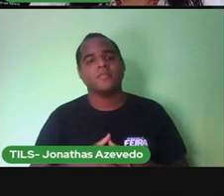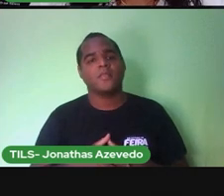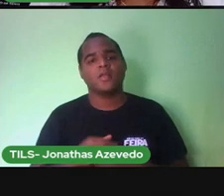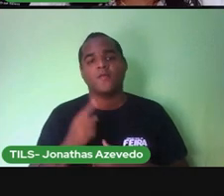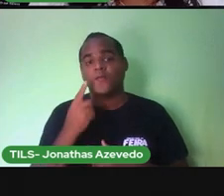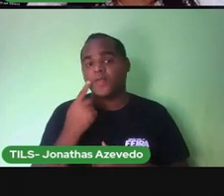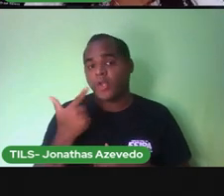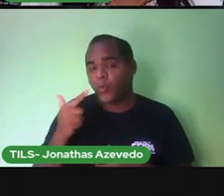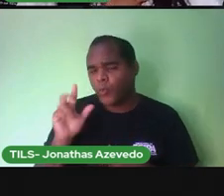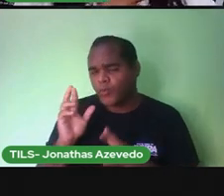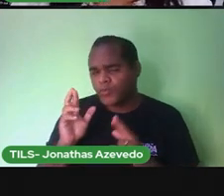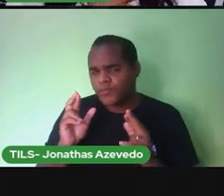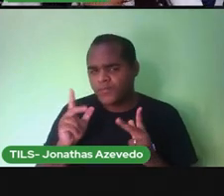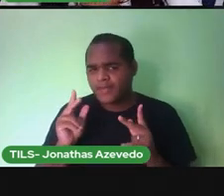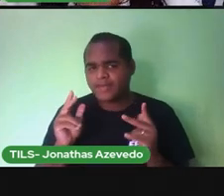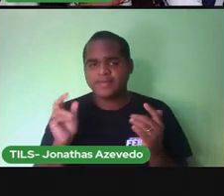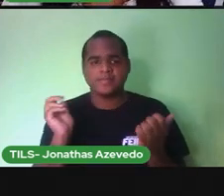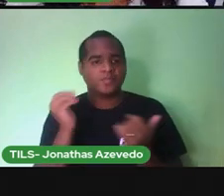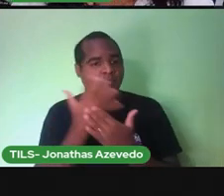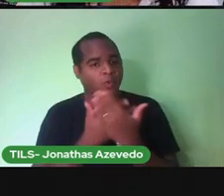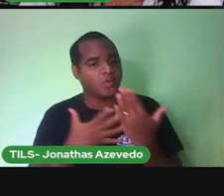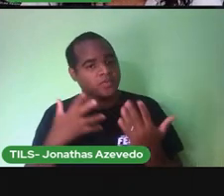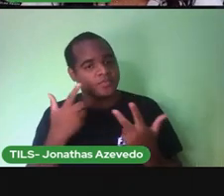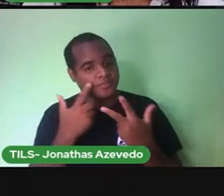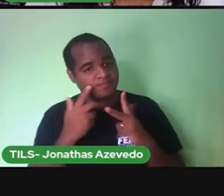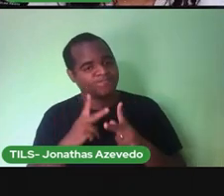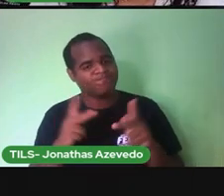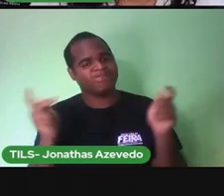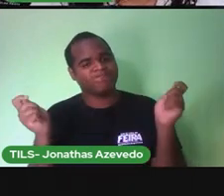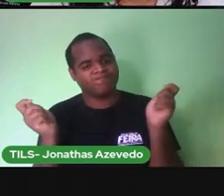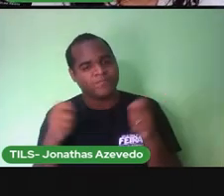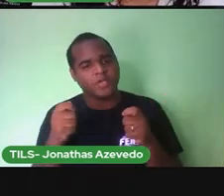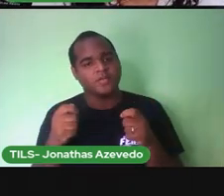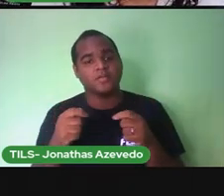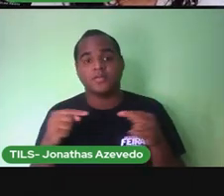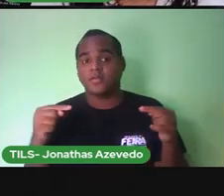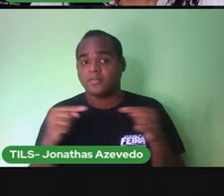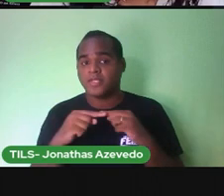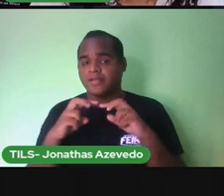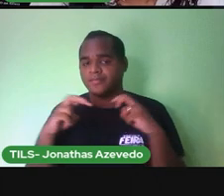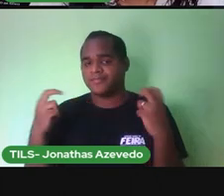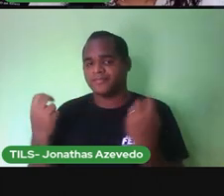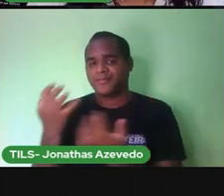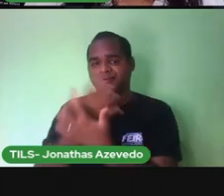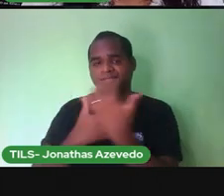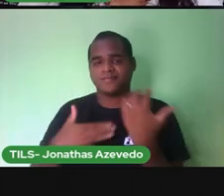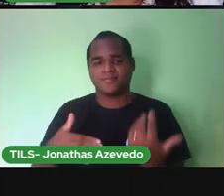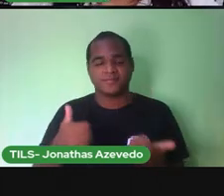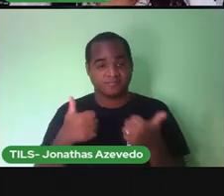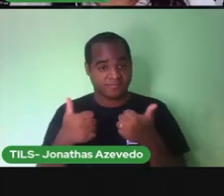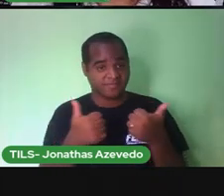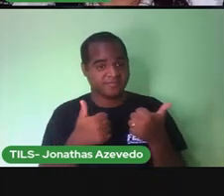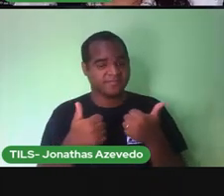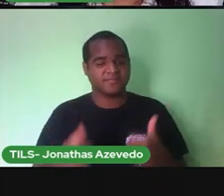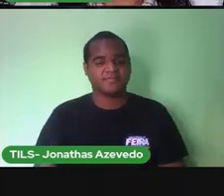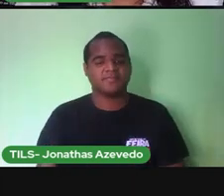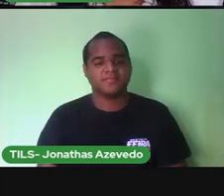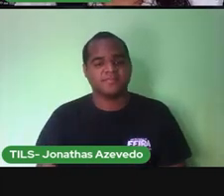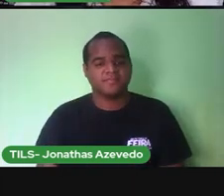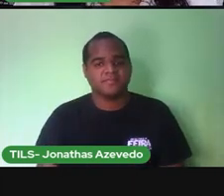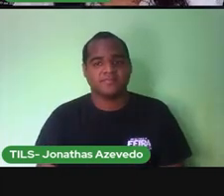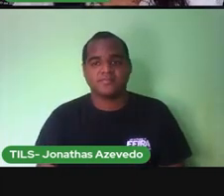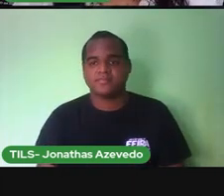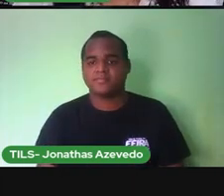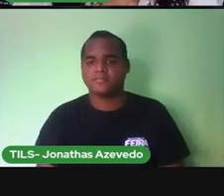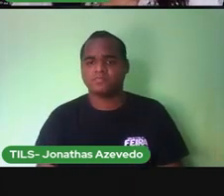uma outra Forma Continua Sendo Cantiga Popular Tudo bem? E o que é que você